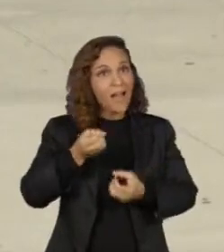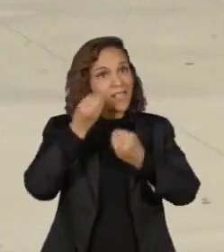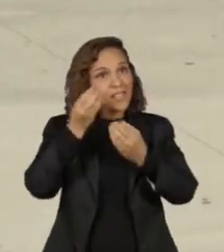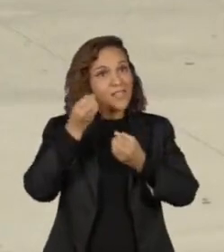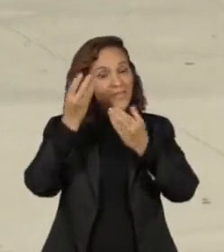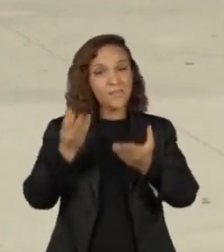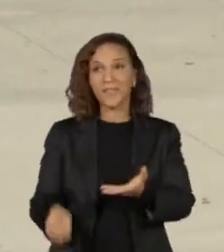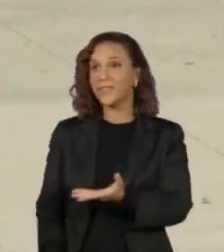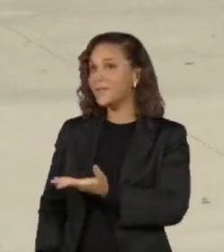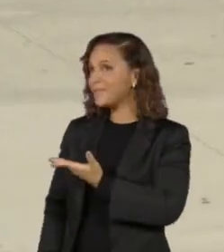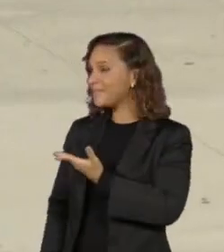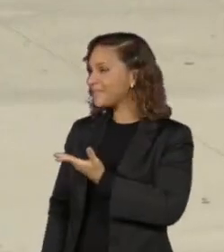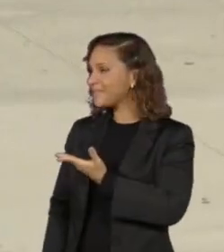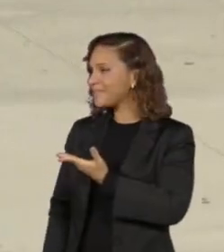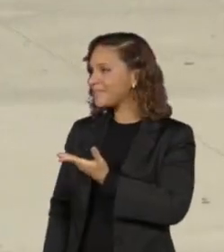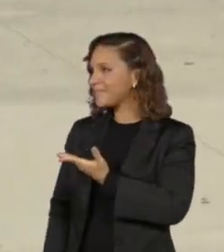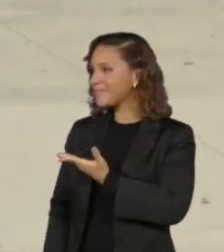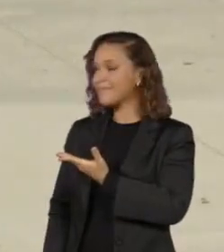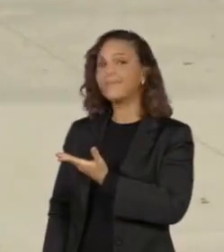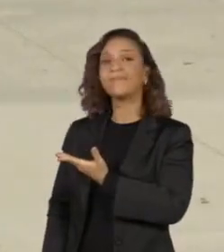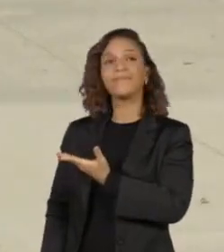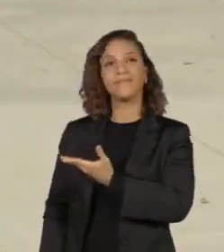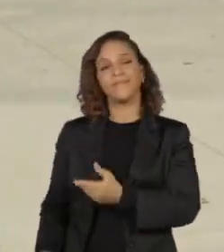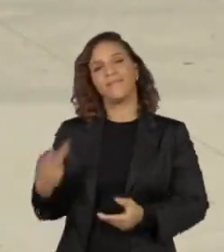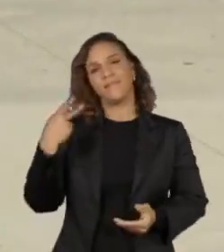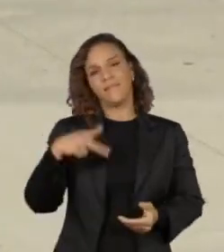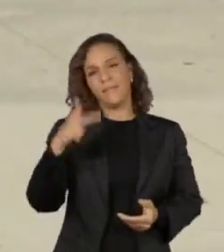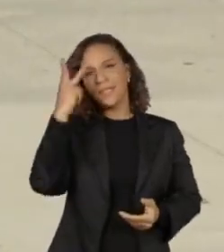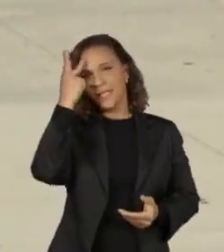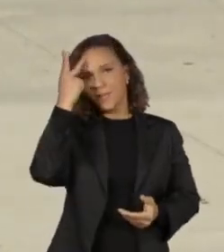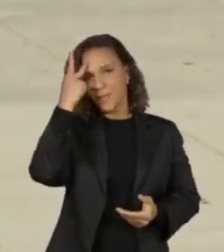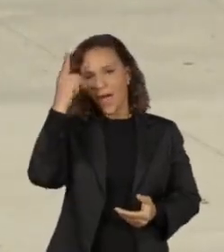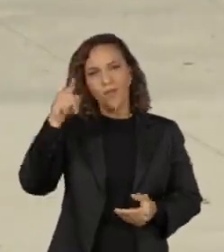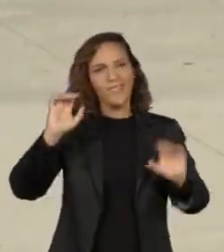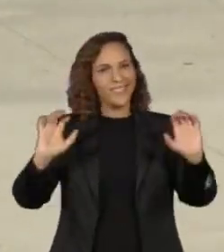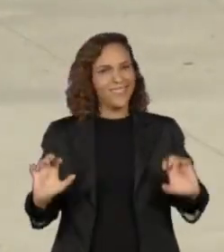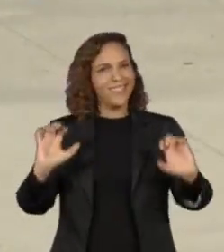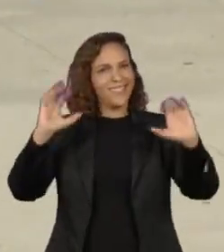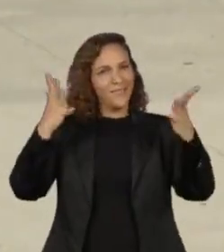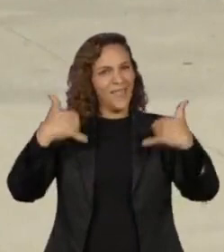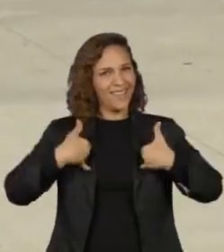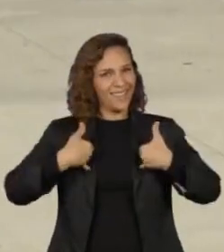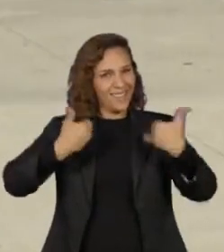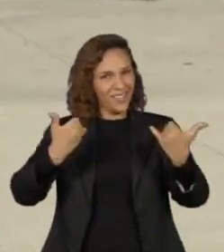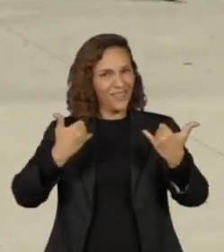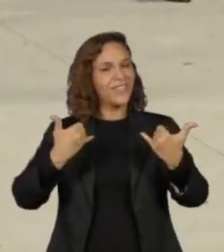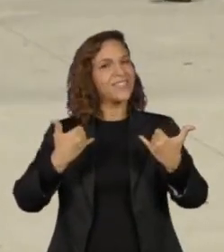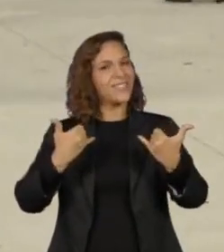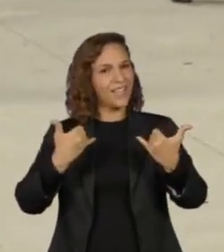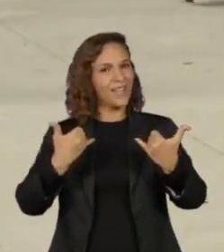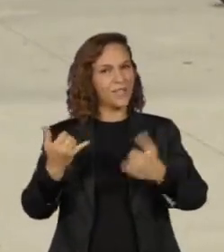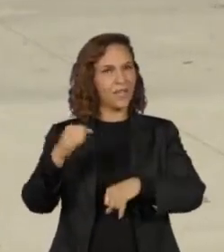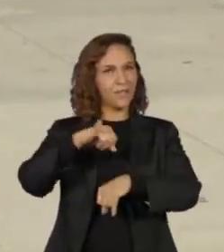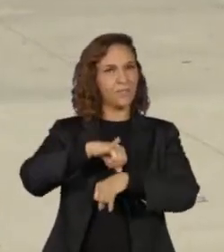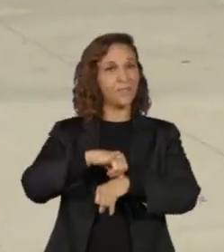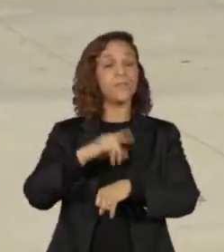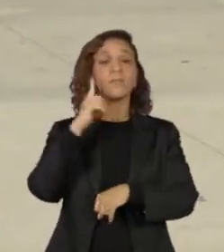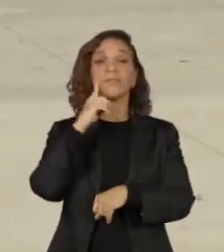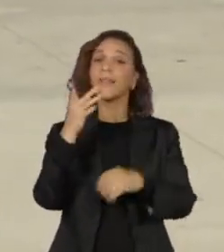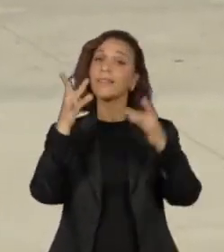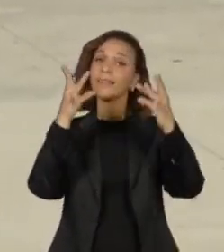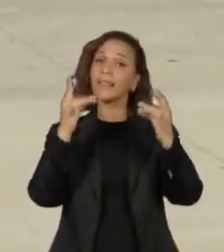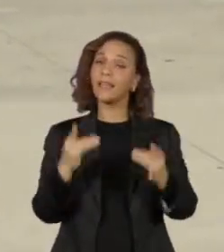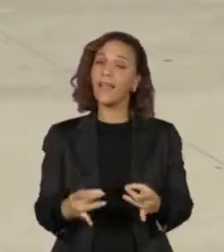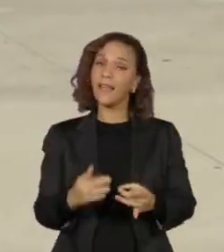as atrações promovidas pela Prefeitura aqui na cidade de São Paulo, em celebração ao aniversário da capital, você pode